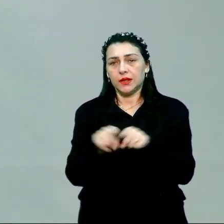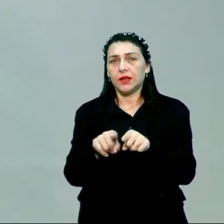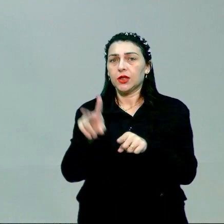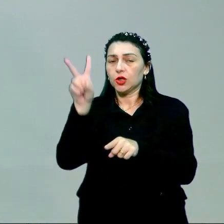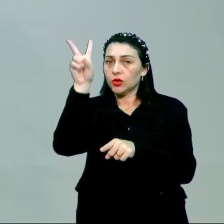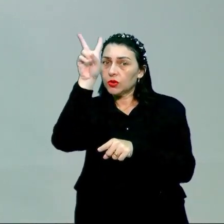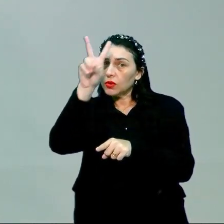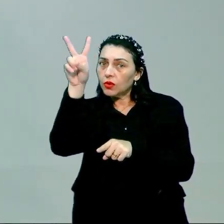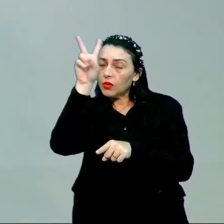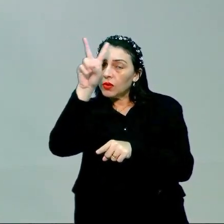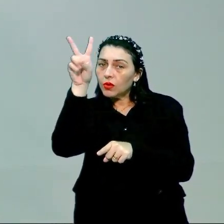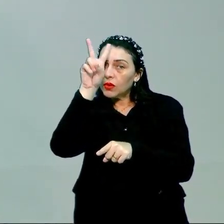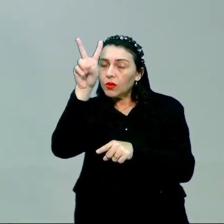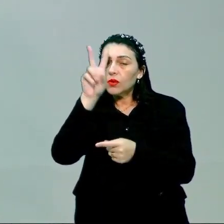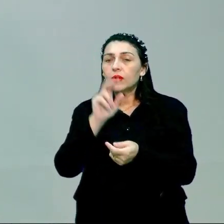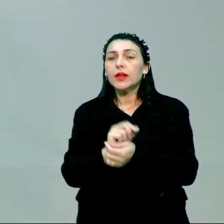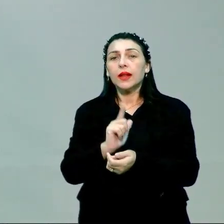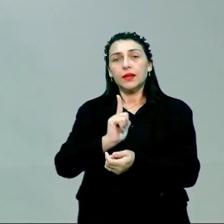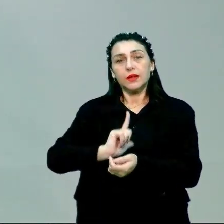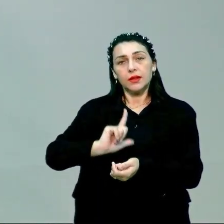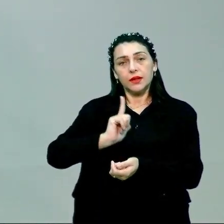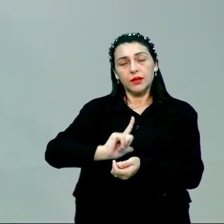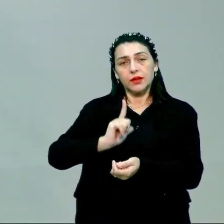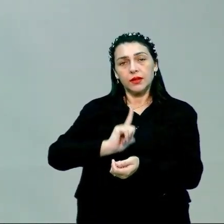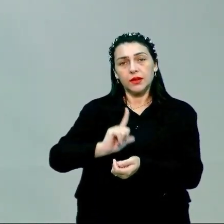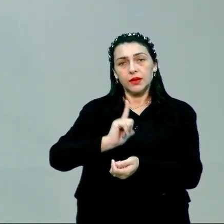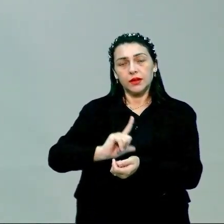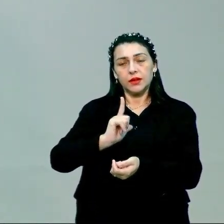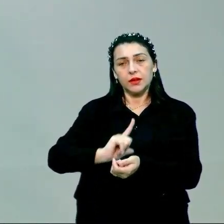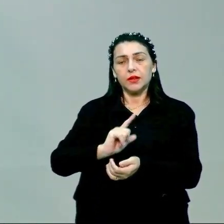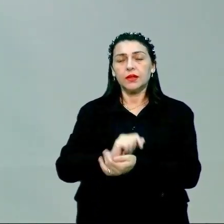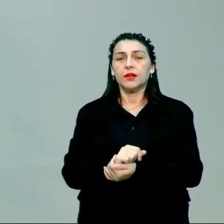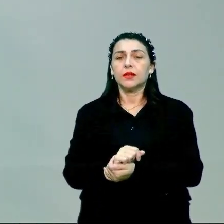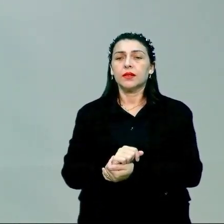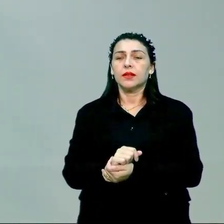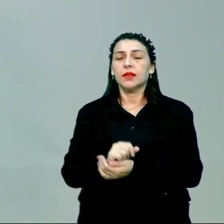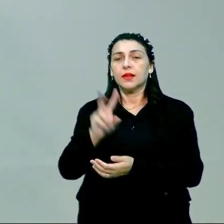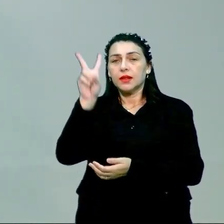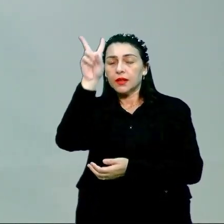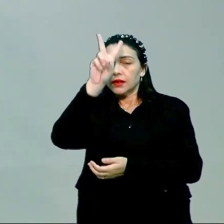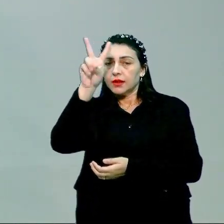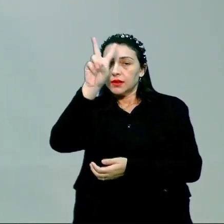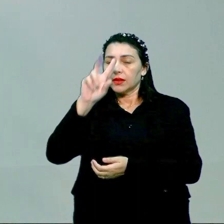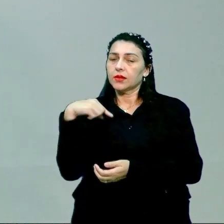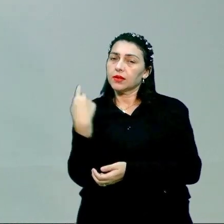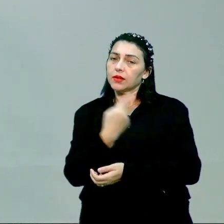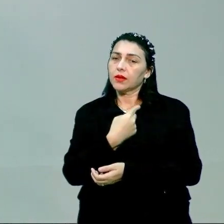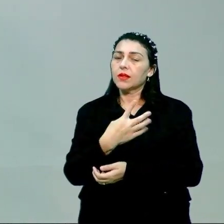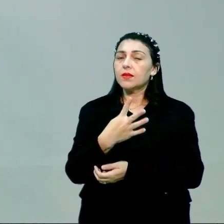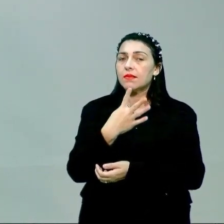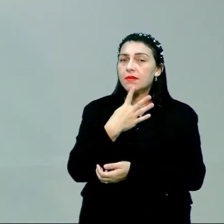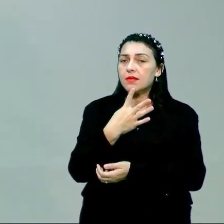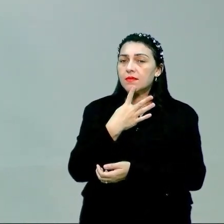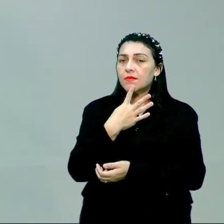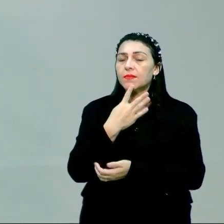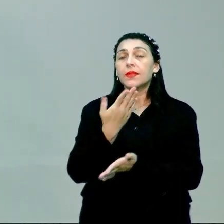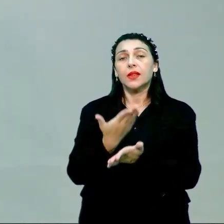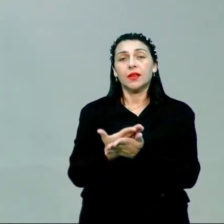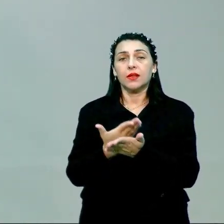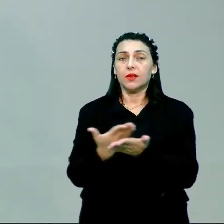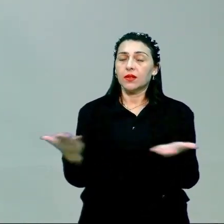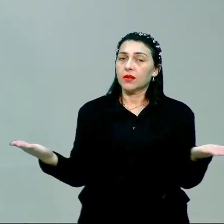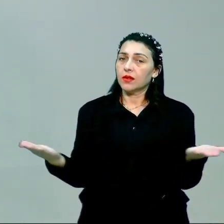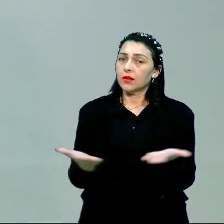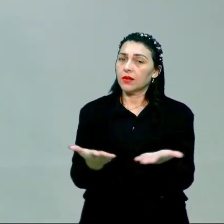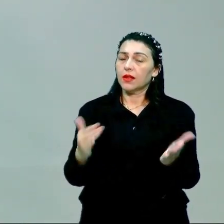histórica, é através da literatura que muitos aspectos da história nós conhecemos. Tá bom? Essa foi a nossa